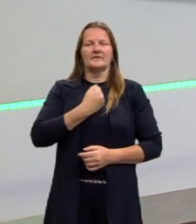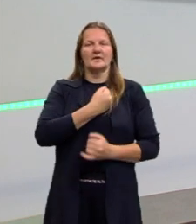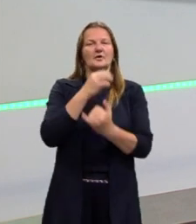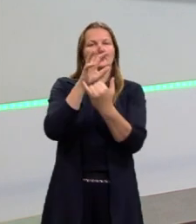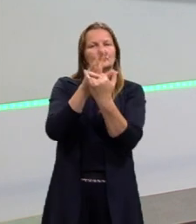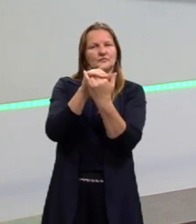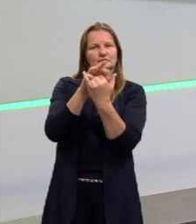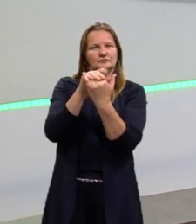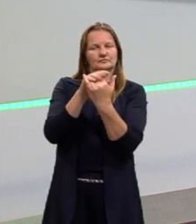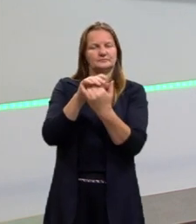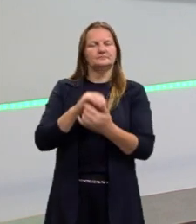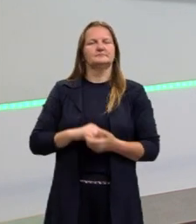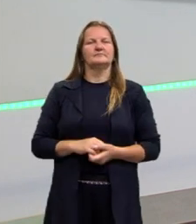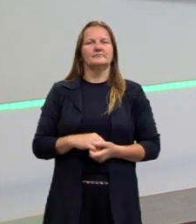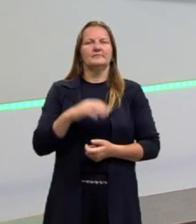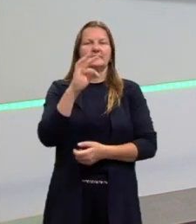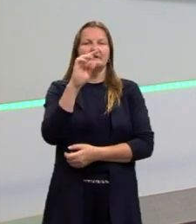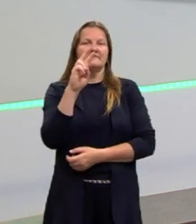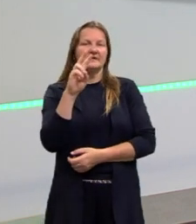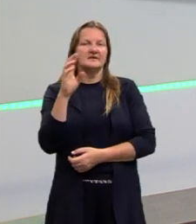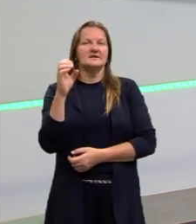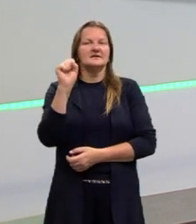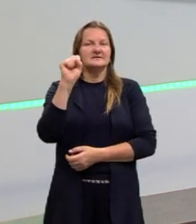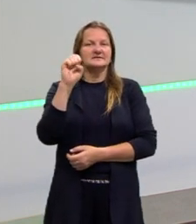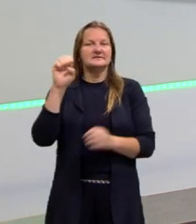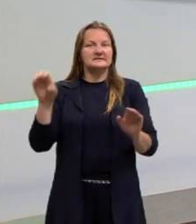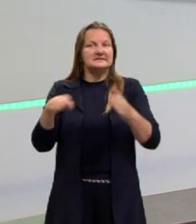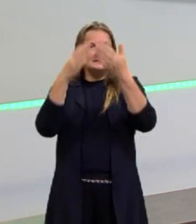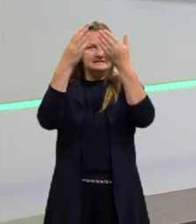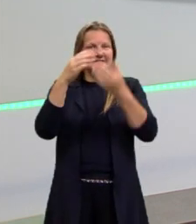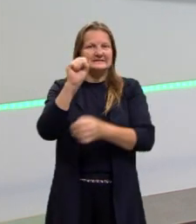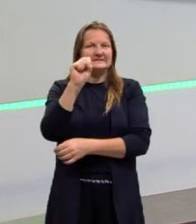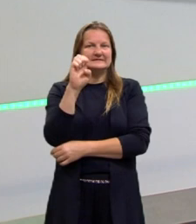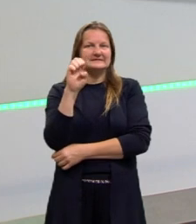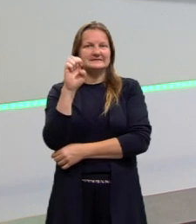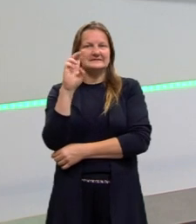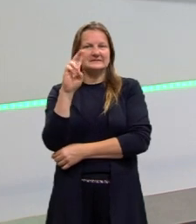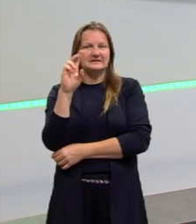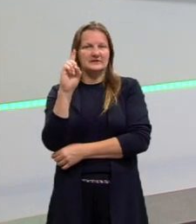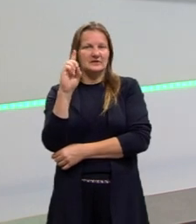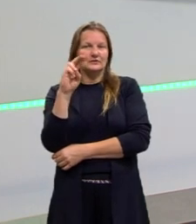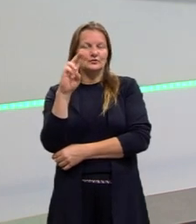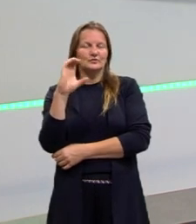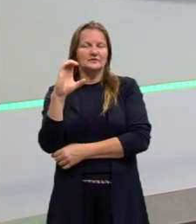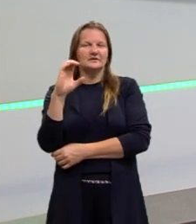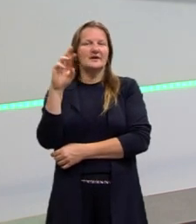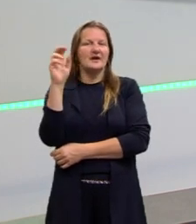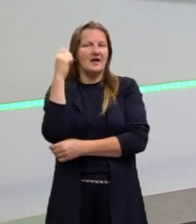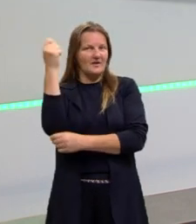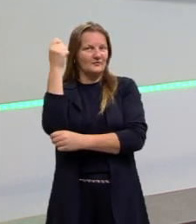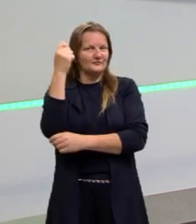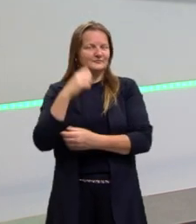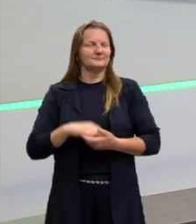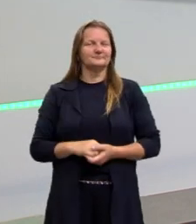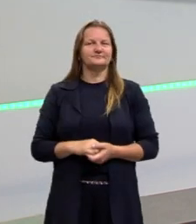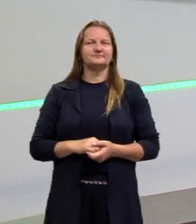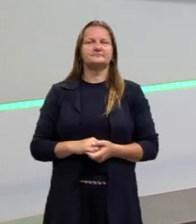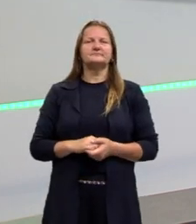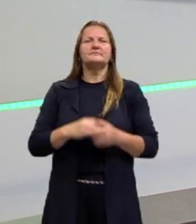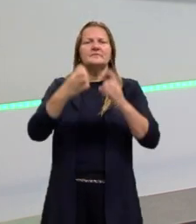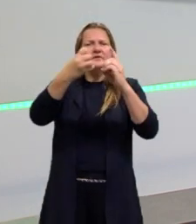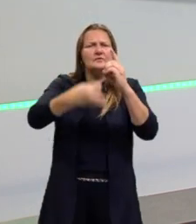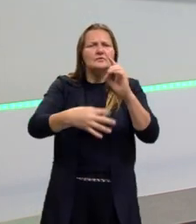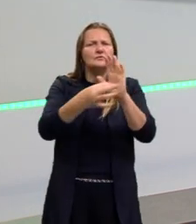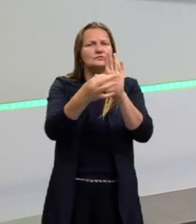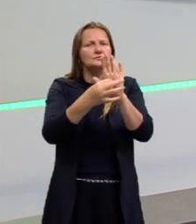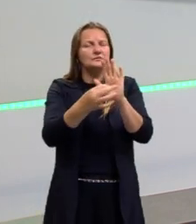da TV Seduq RS. Especificando para ti a diferença do texto narrativo e do texto dissertativo-argumentativo, que